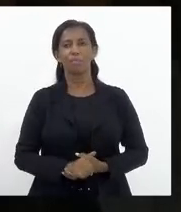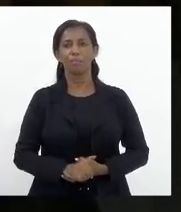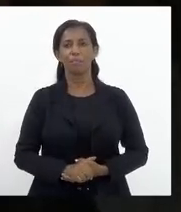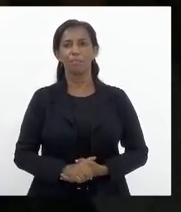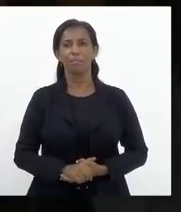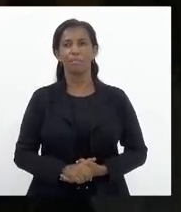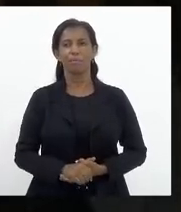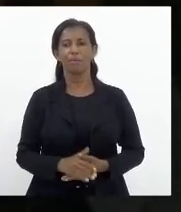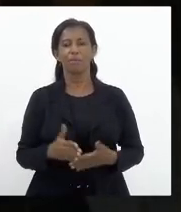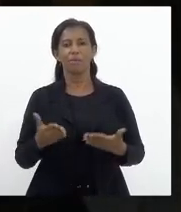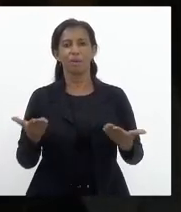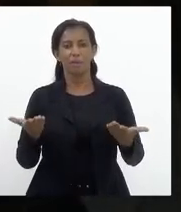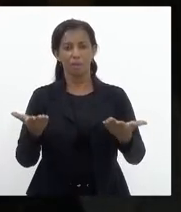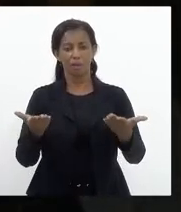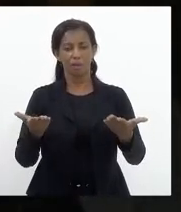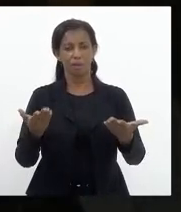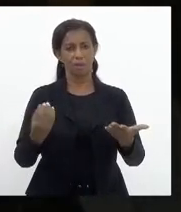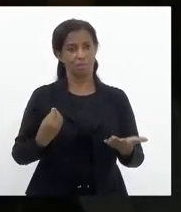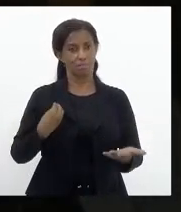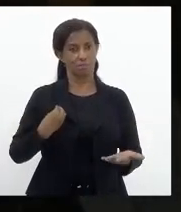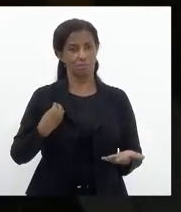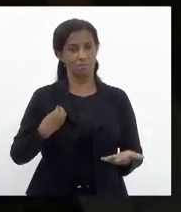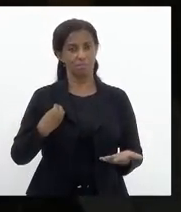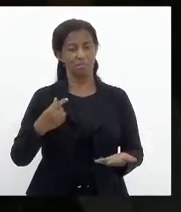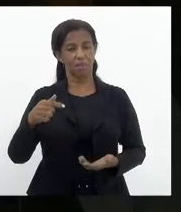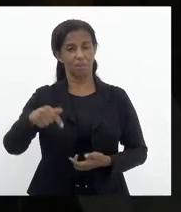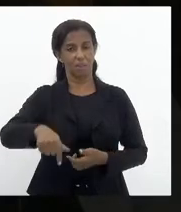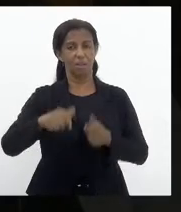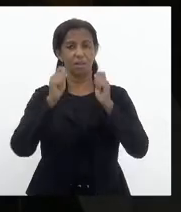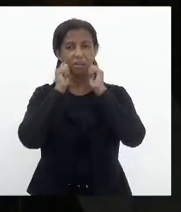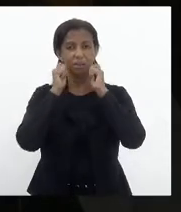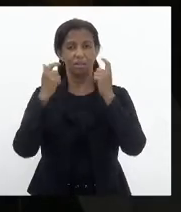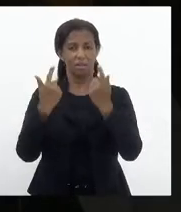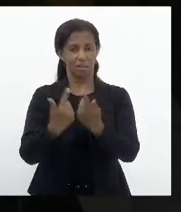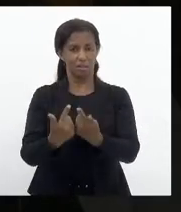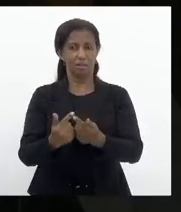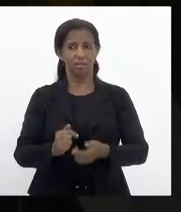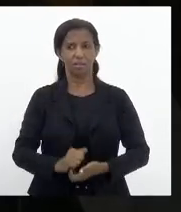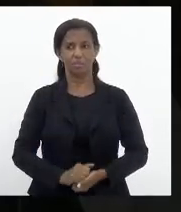senhoras e senhores presentes aqui na Lerja,